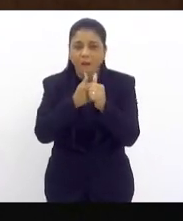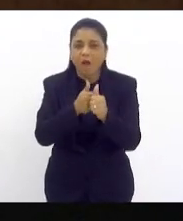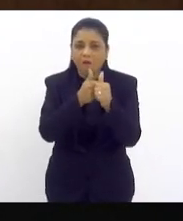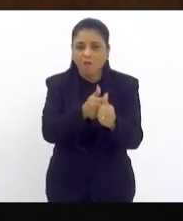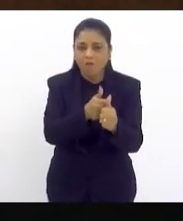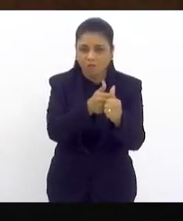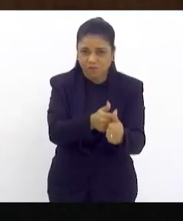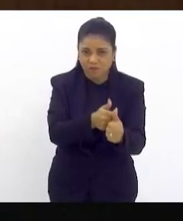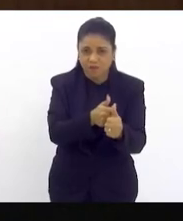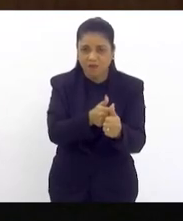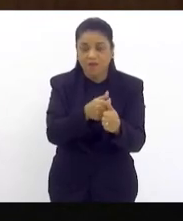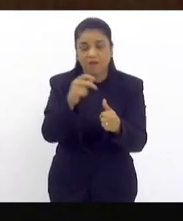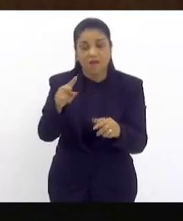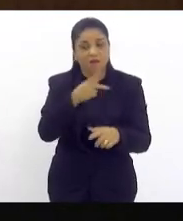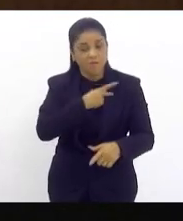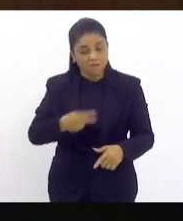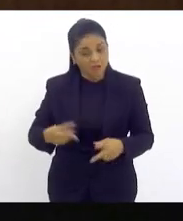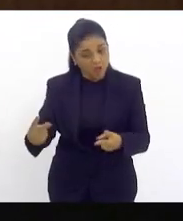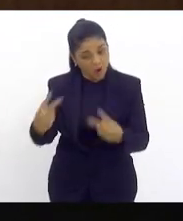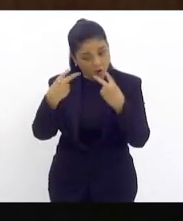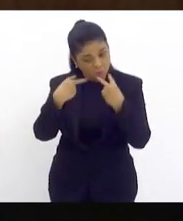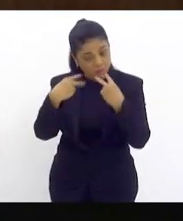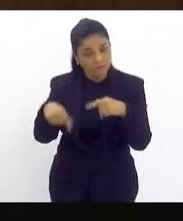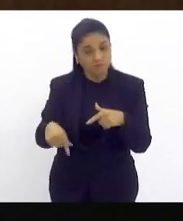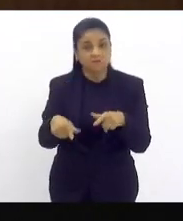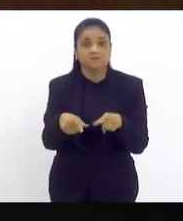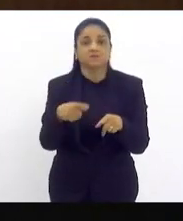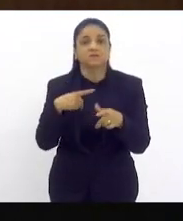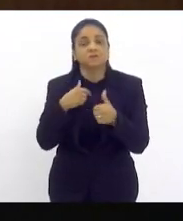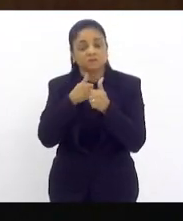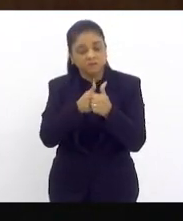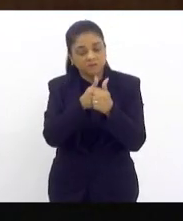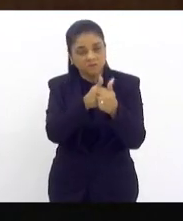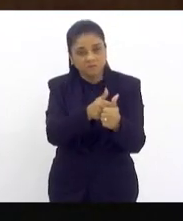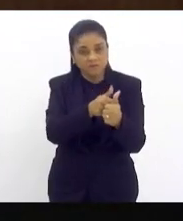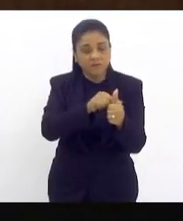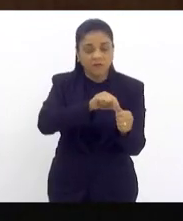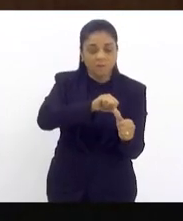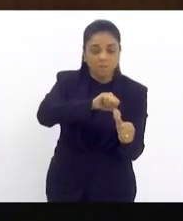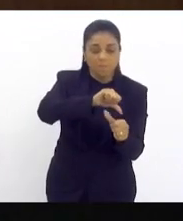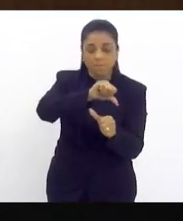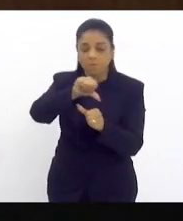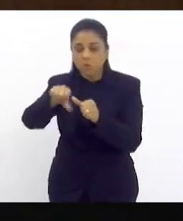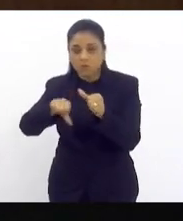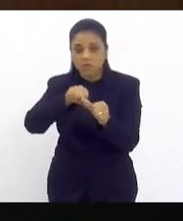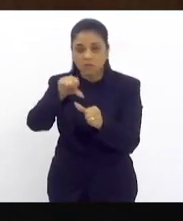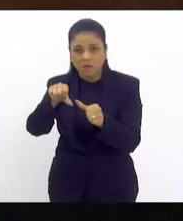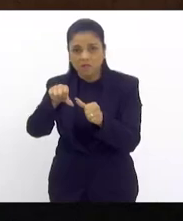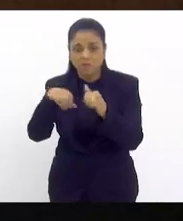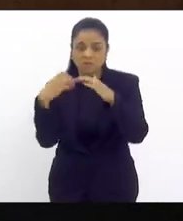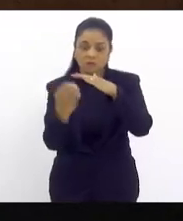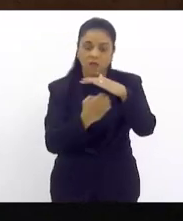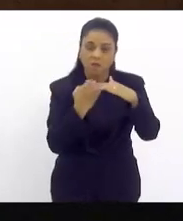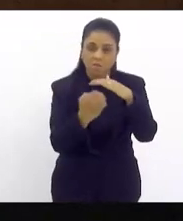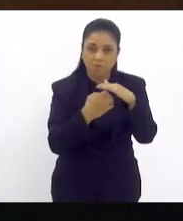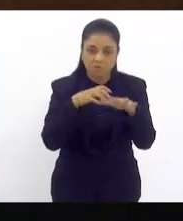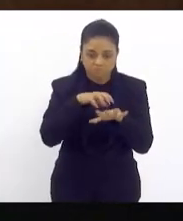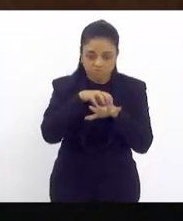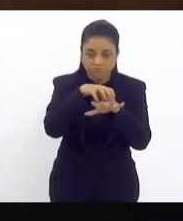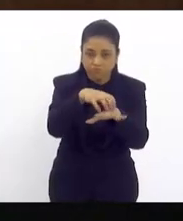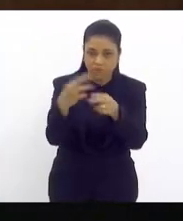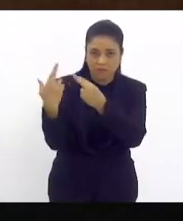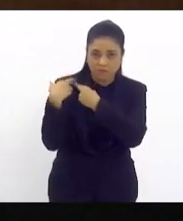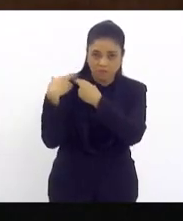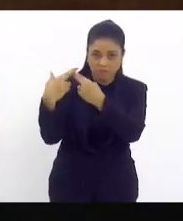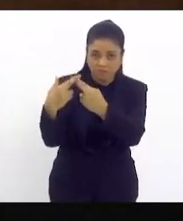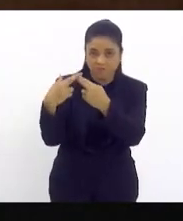Presidente, queria que o senhor prestasse atenção para acompanhar a transição da mudança da concessão empresa responsável pelo transporte roviário de passageiros